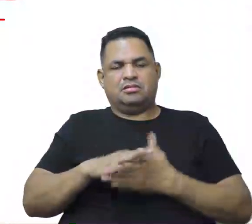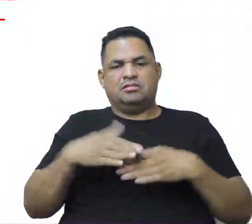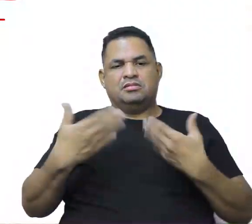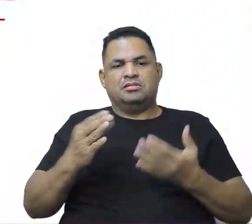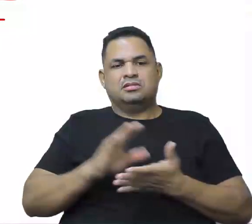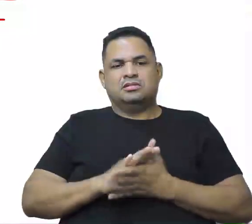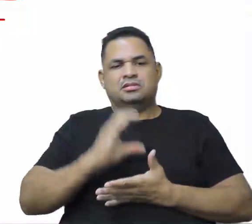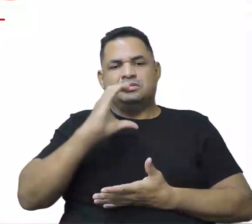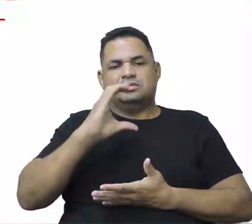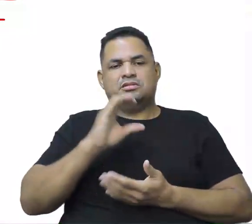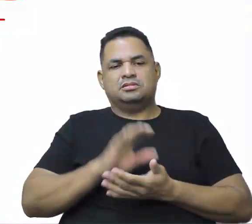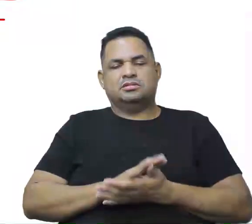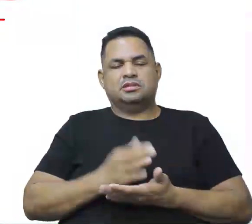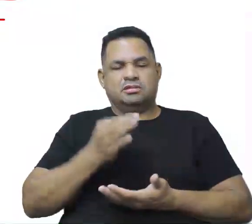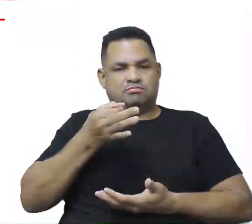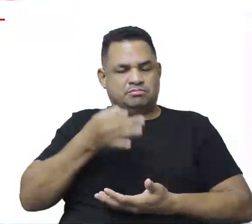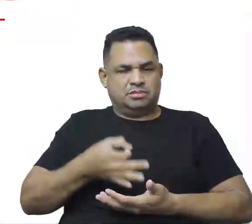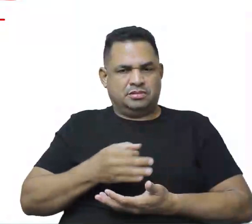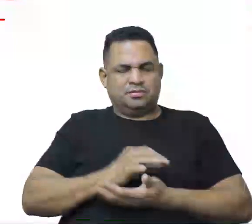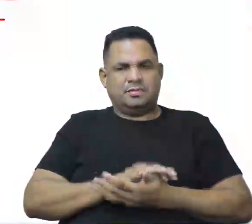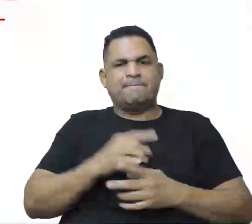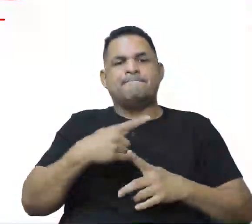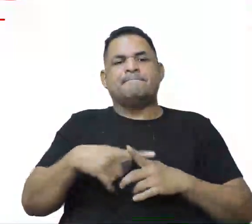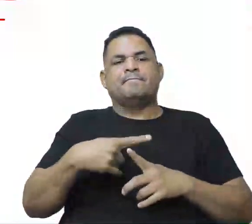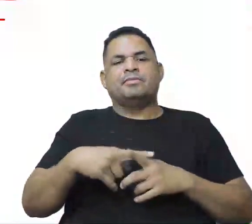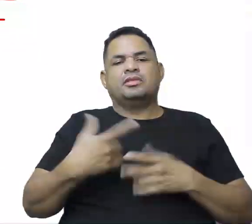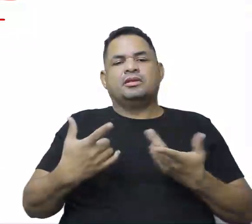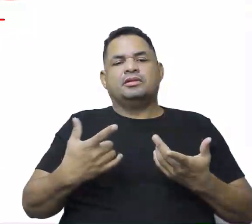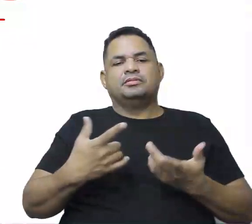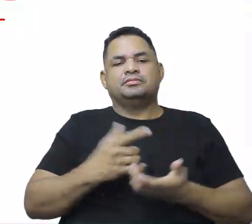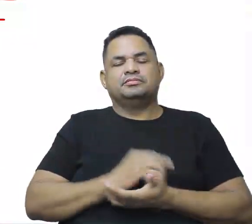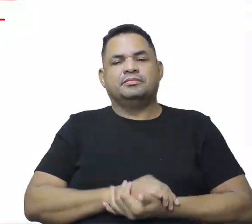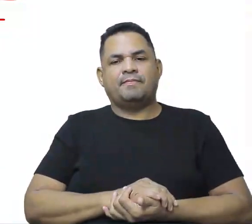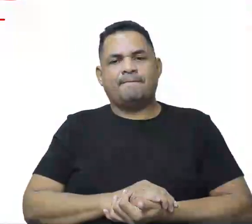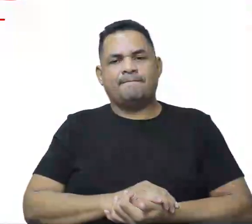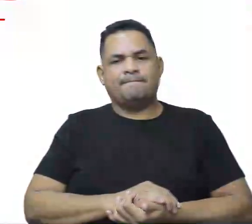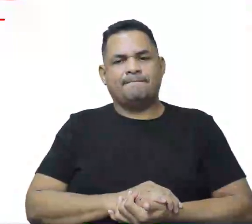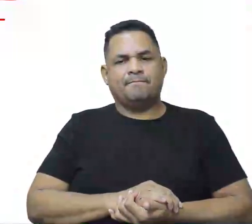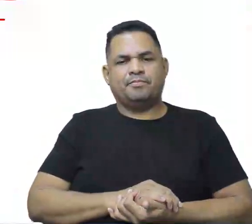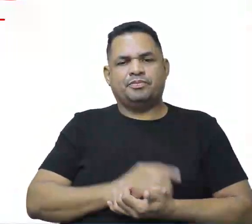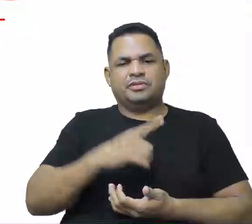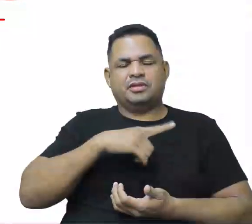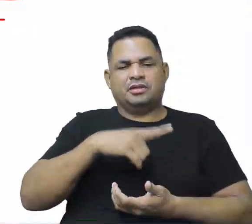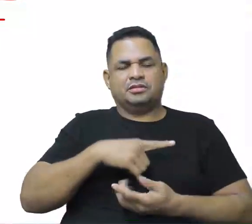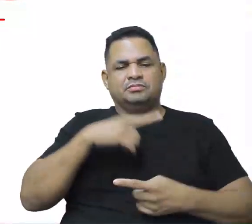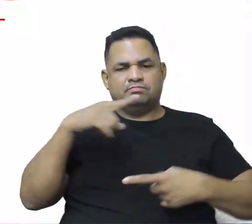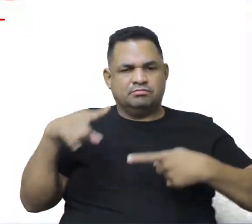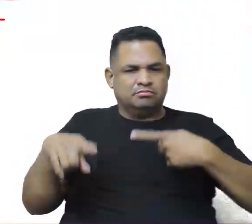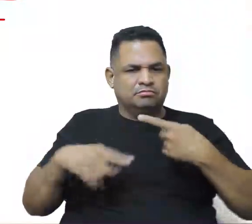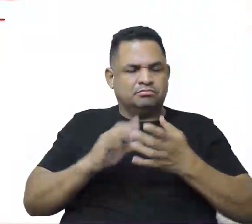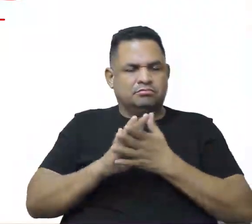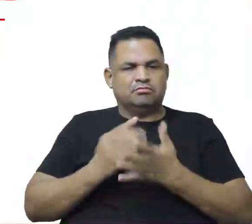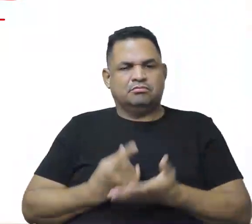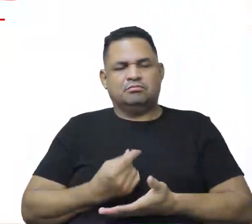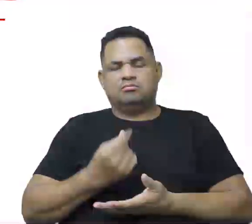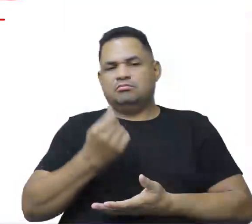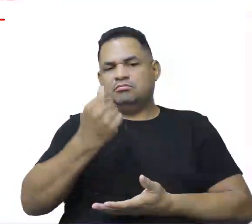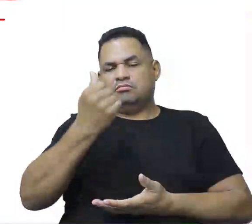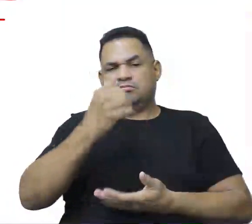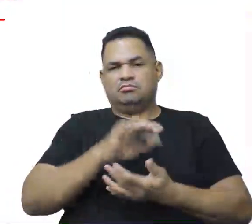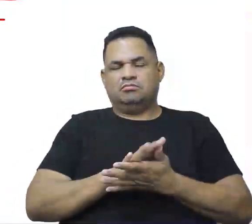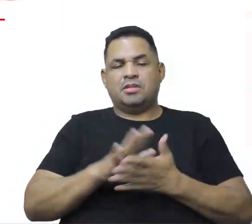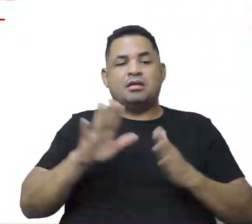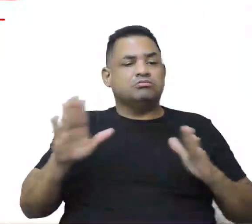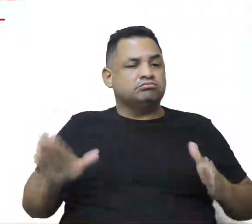a C, cultura de massa, tá certo? Porque é a cultura que tem esse objetivo de lucro, tem esse